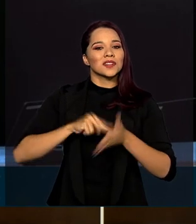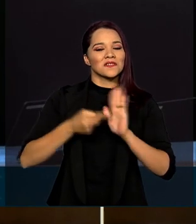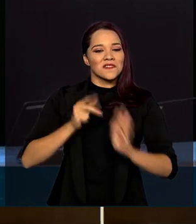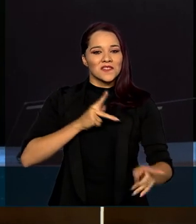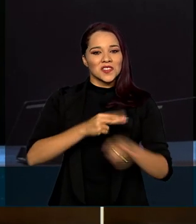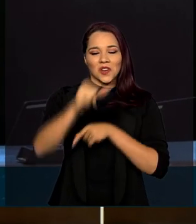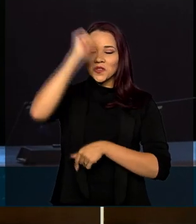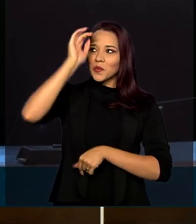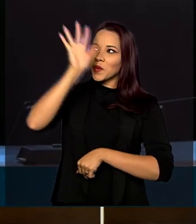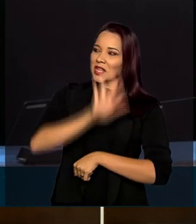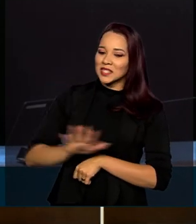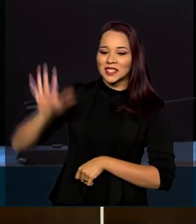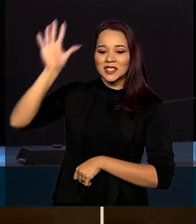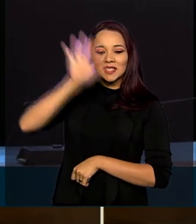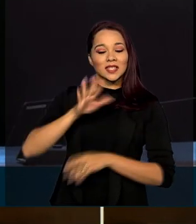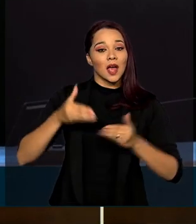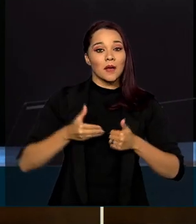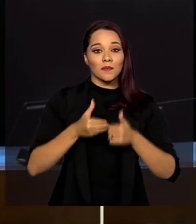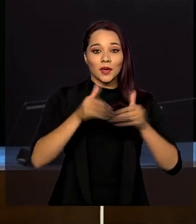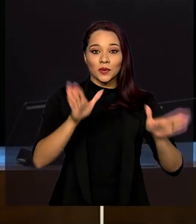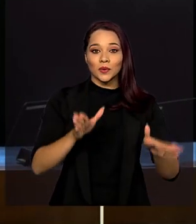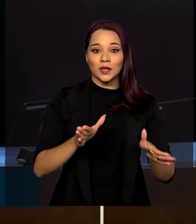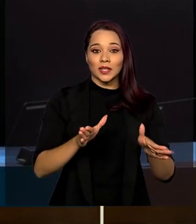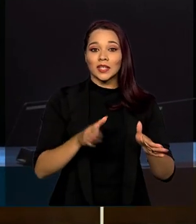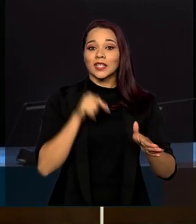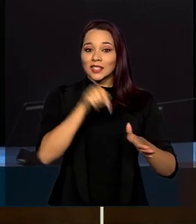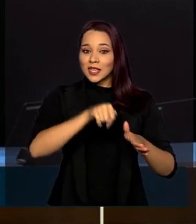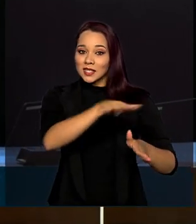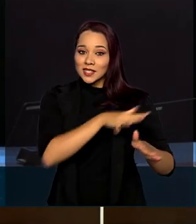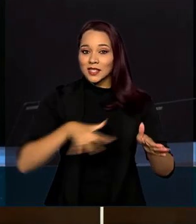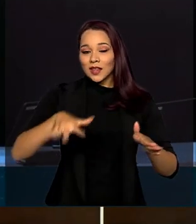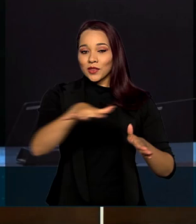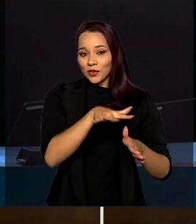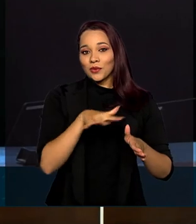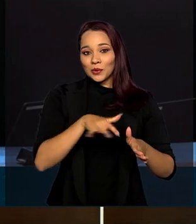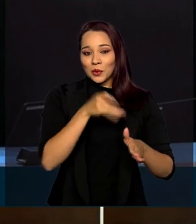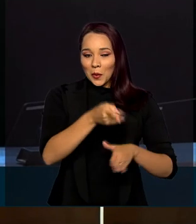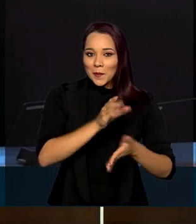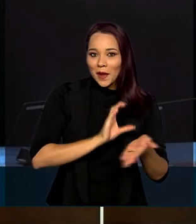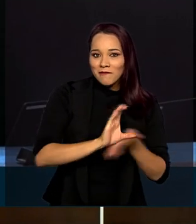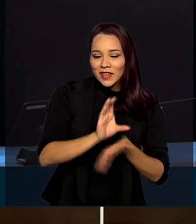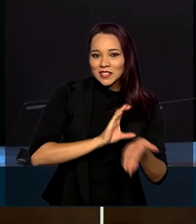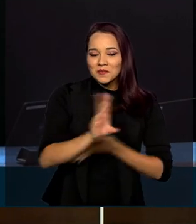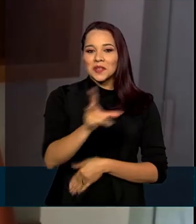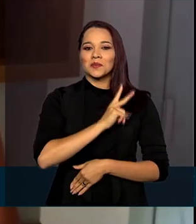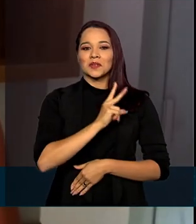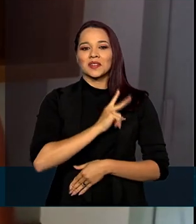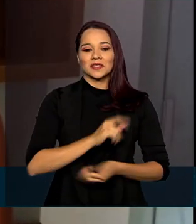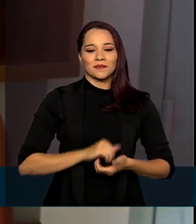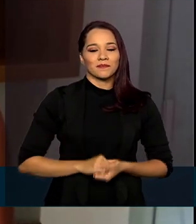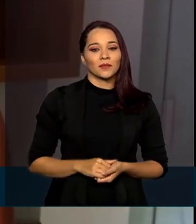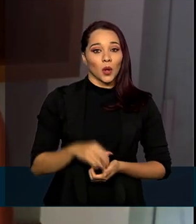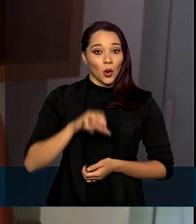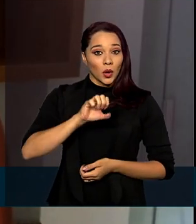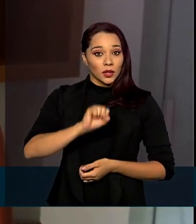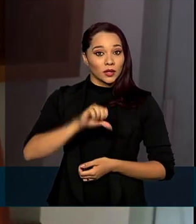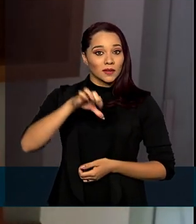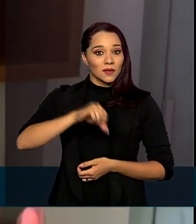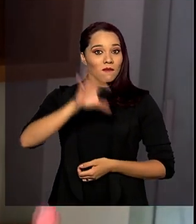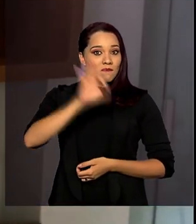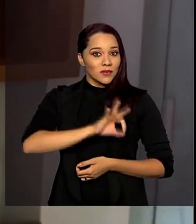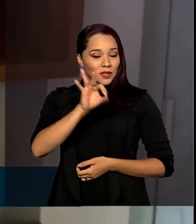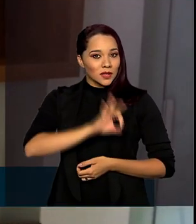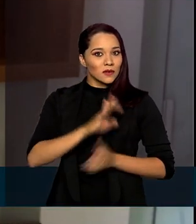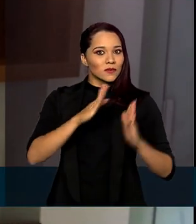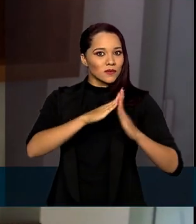Brasil inteiro na abertura de portas desse setor para investimentos privados. 89%